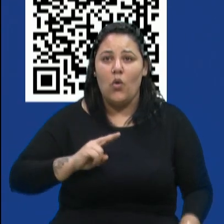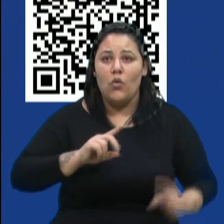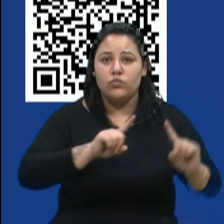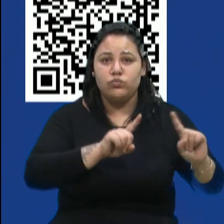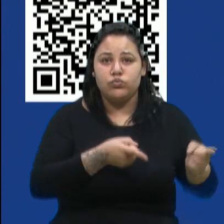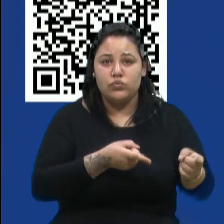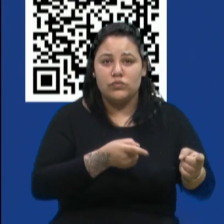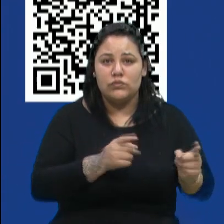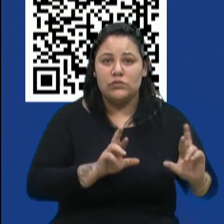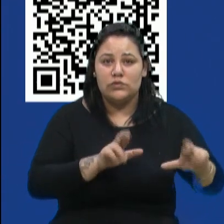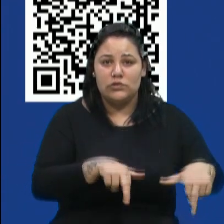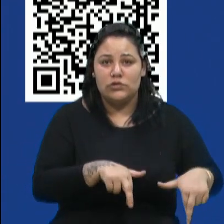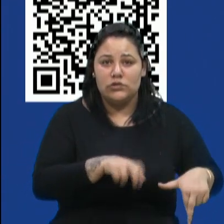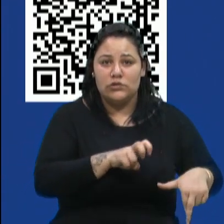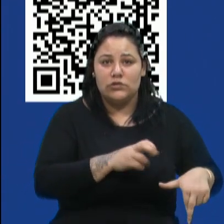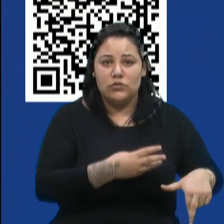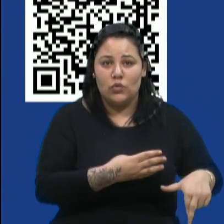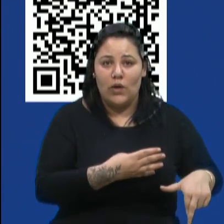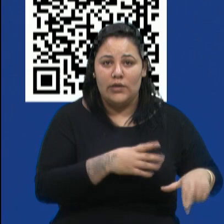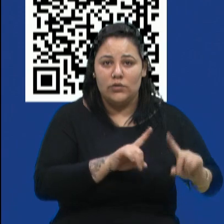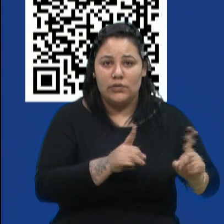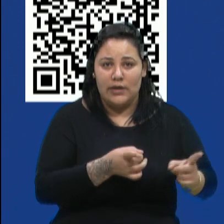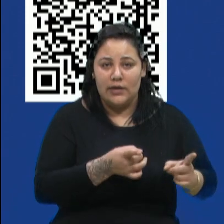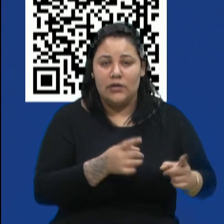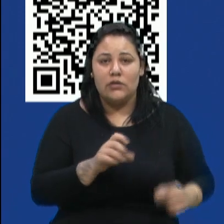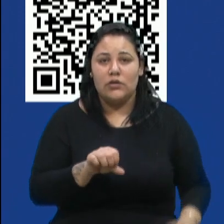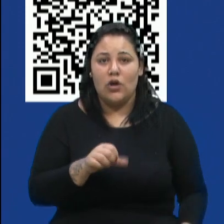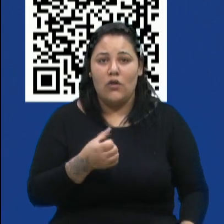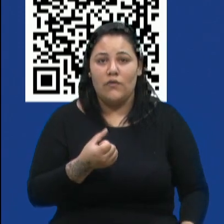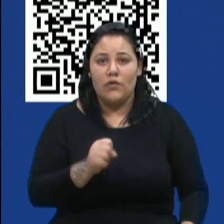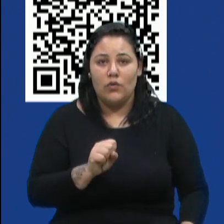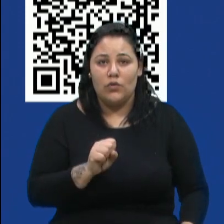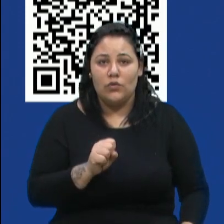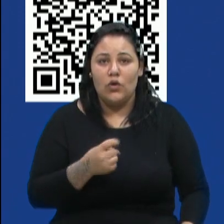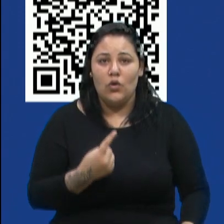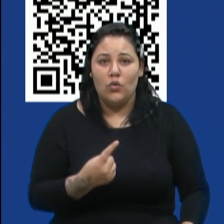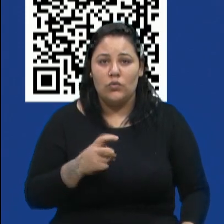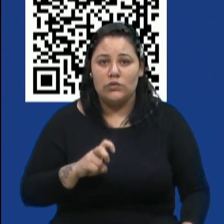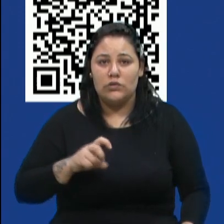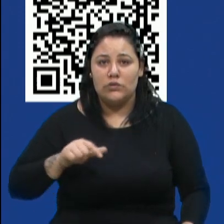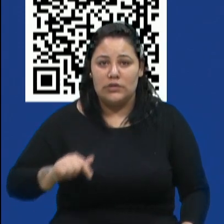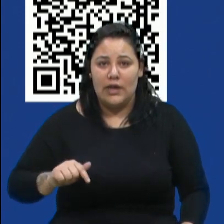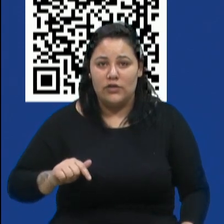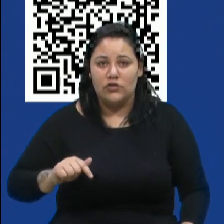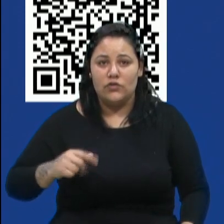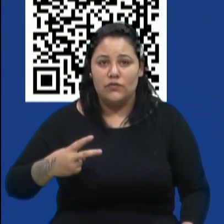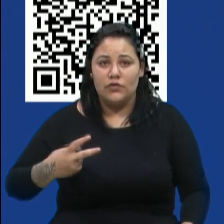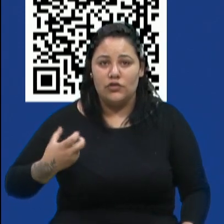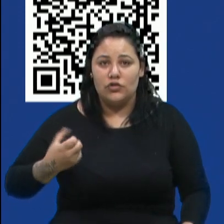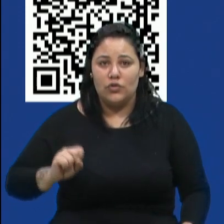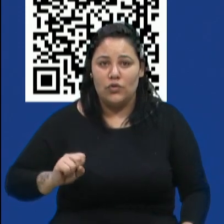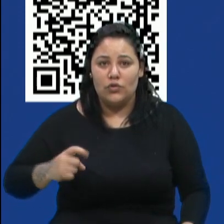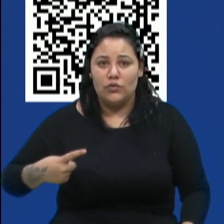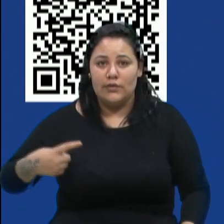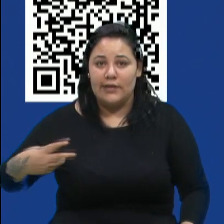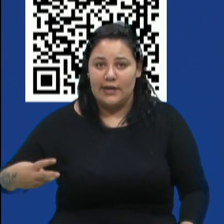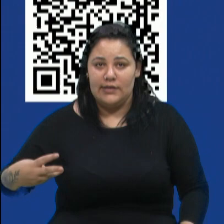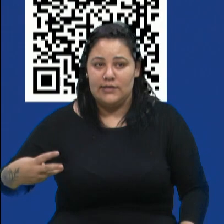região aqui da nossa área 54, 98157-2813.